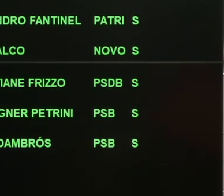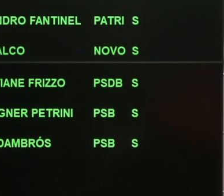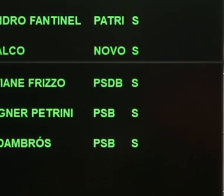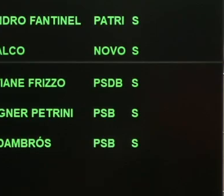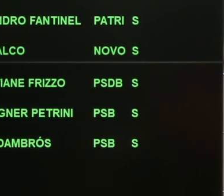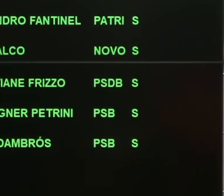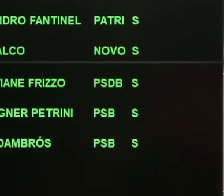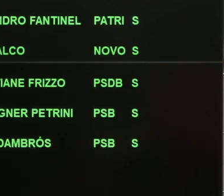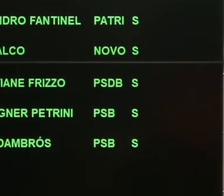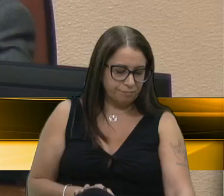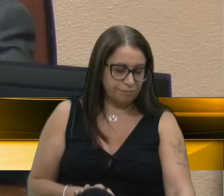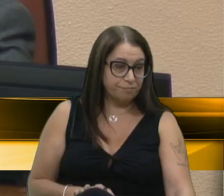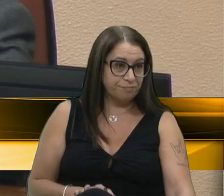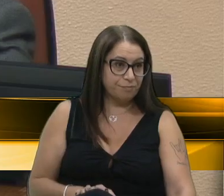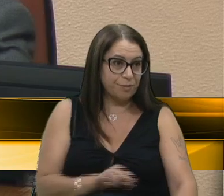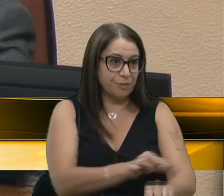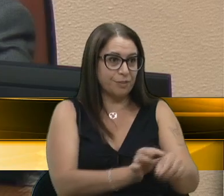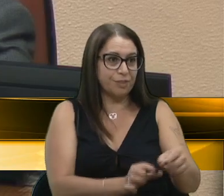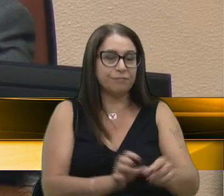Encerrada a votação.